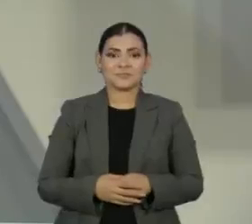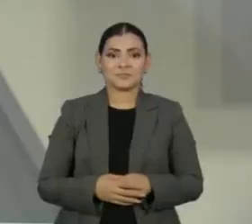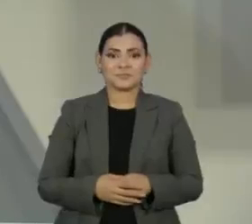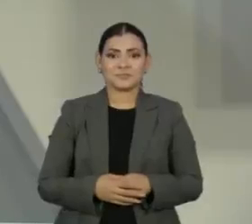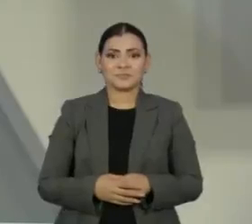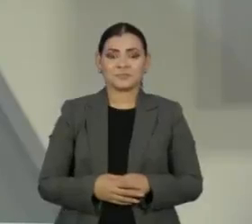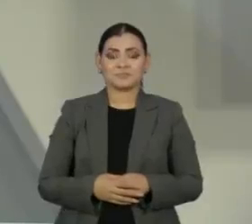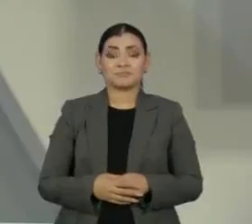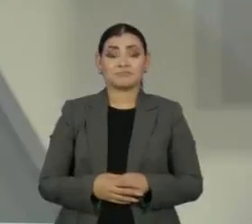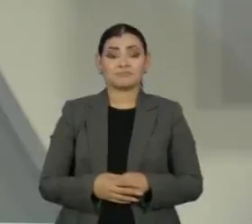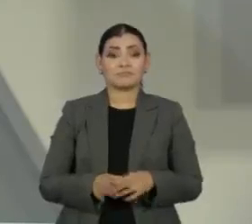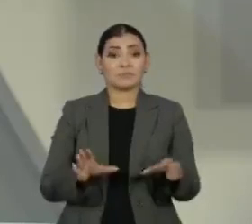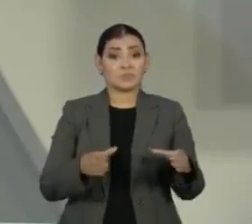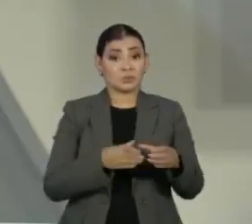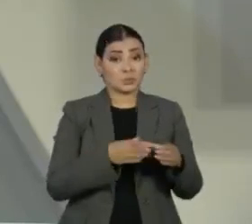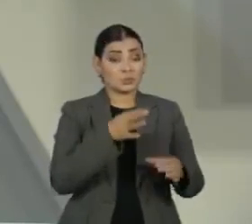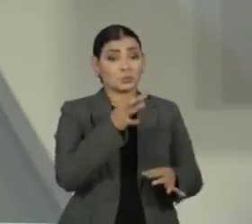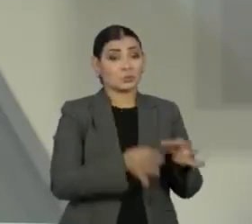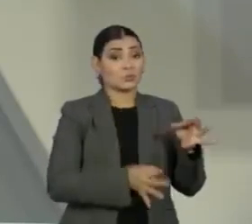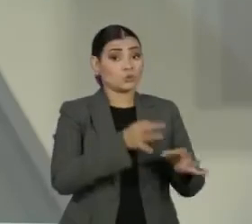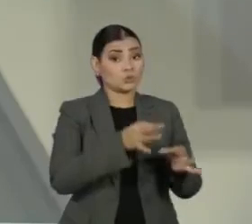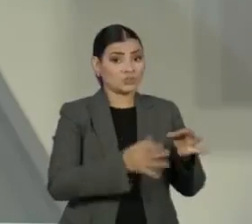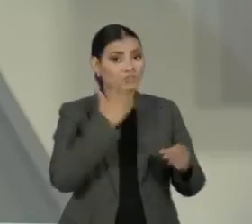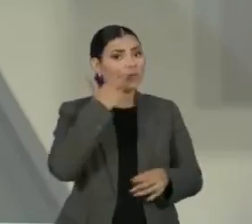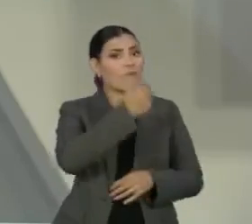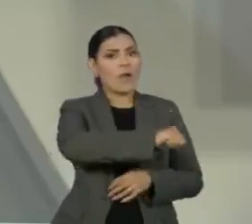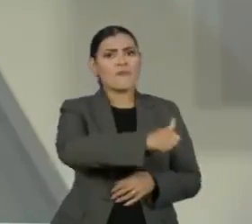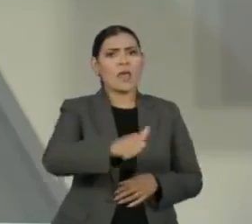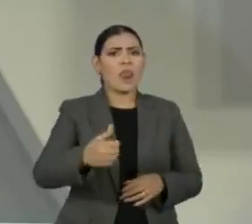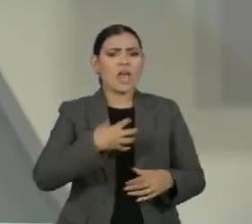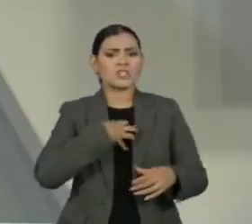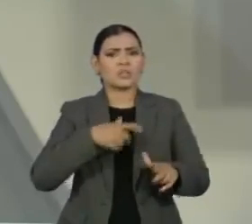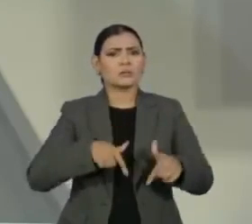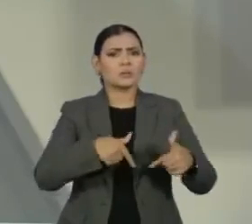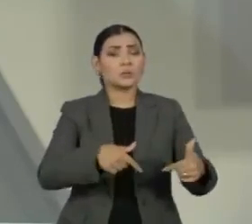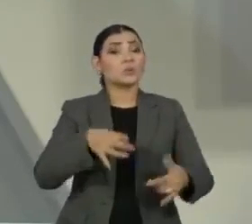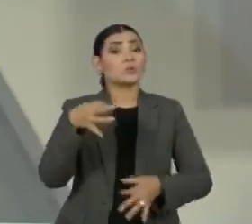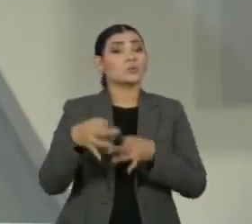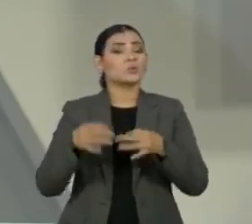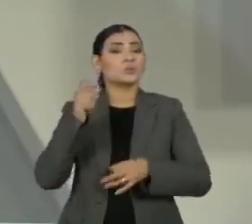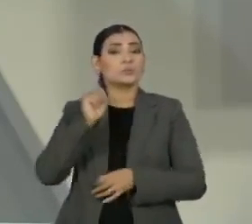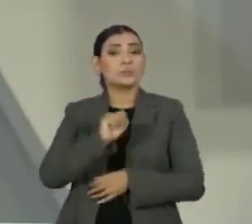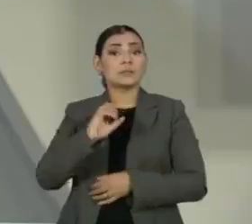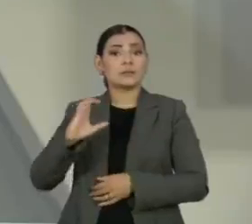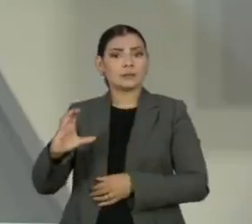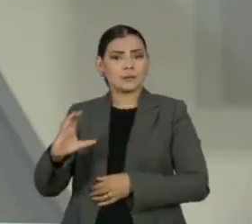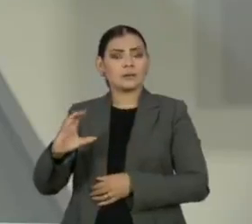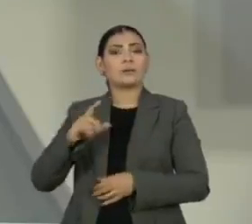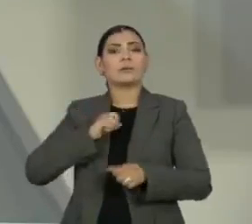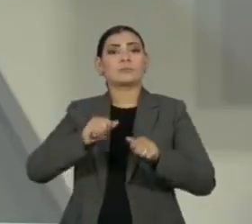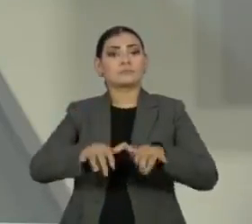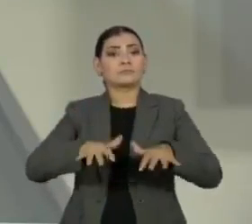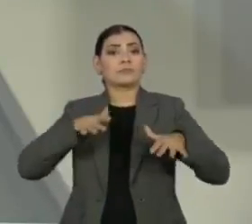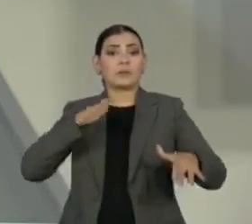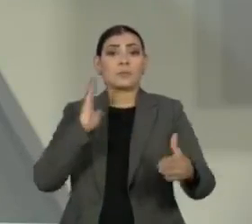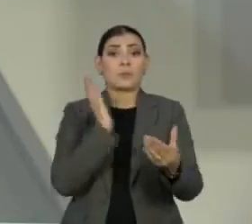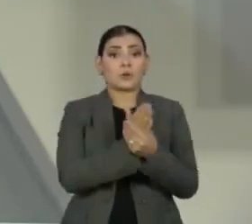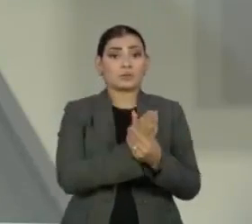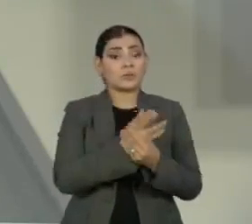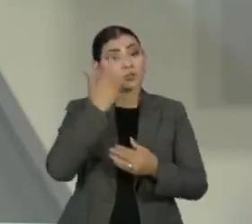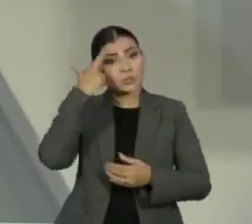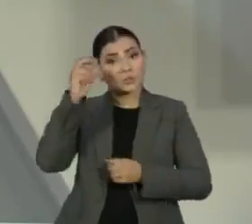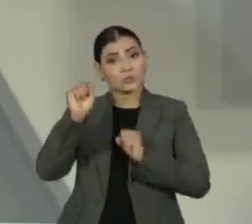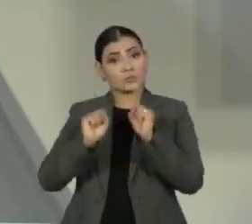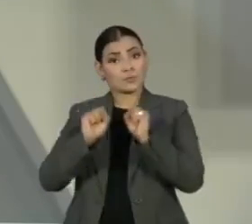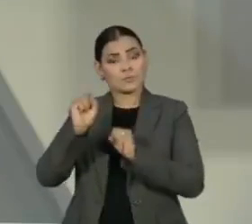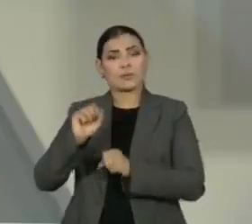A Corregedoria Nacional de Justiça vai apurar a conduta do juiz de Santa Catarina na audiência do processo contra o empresário